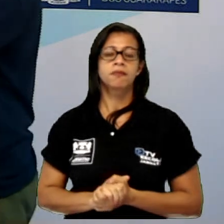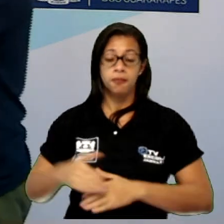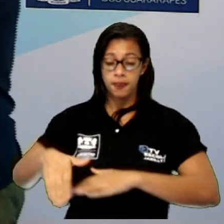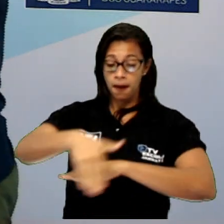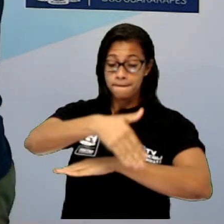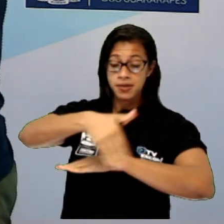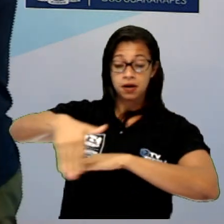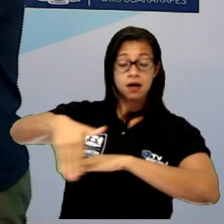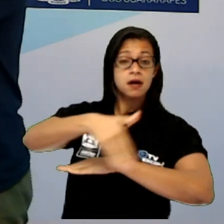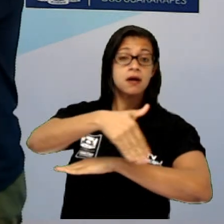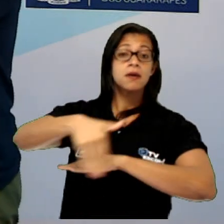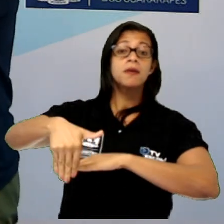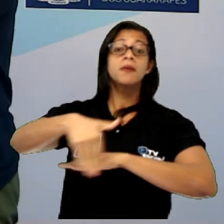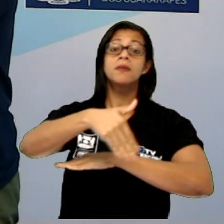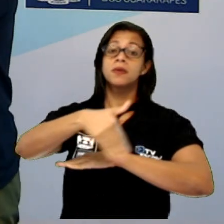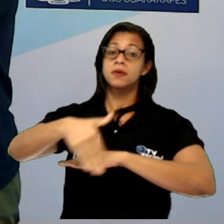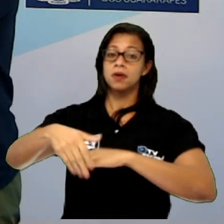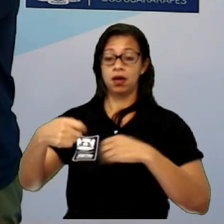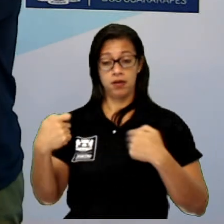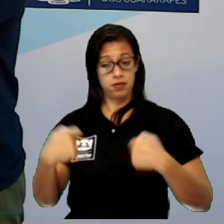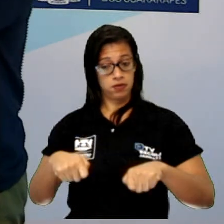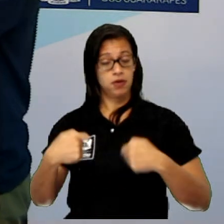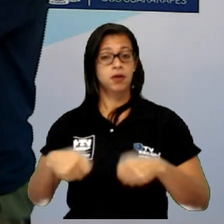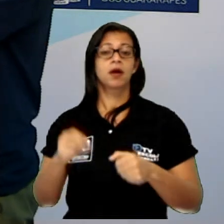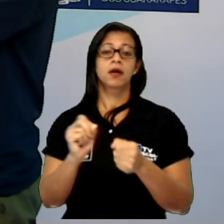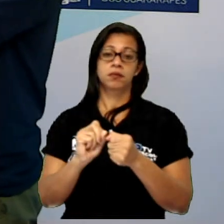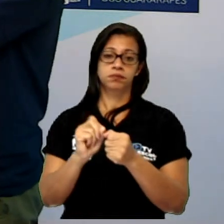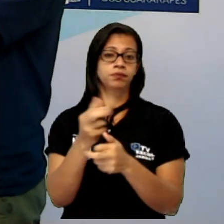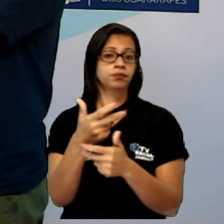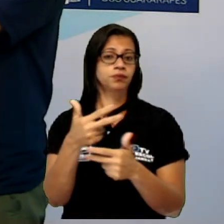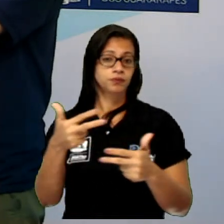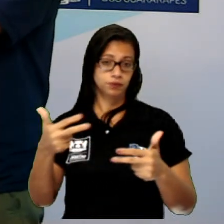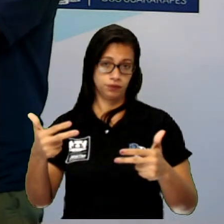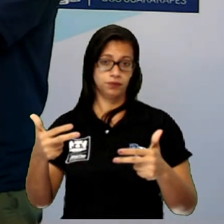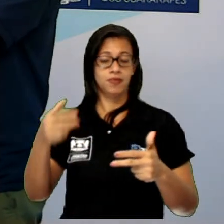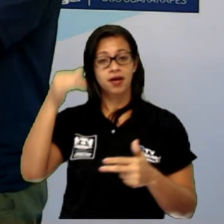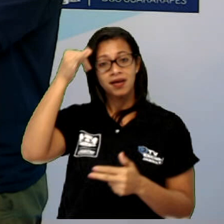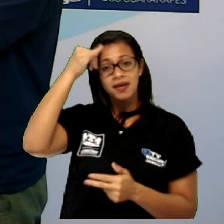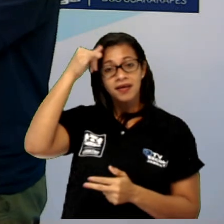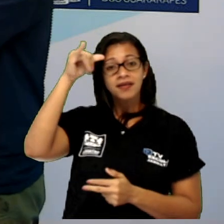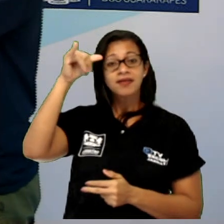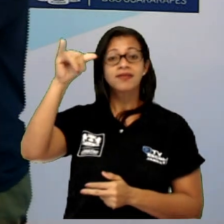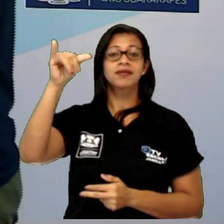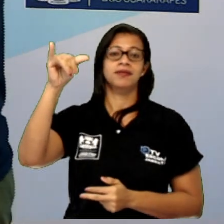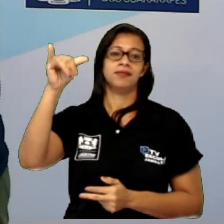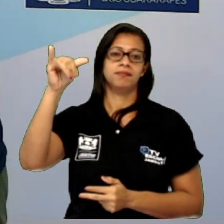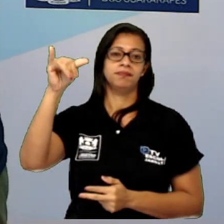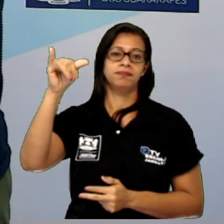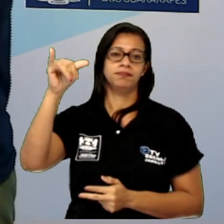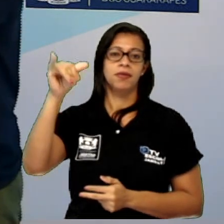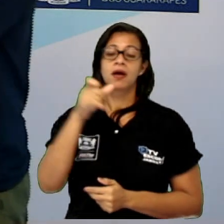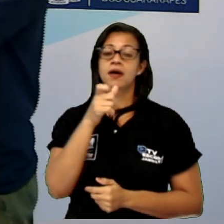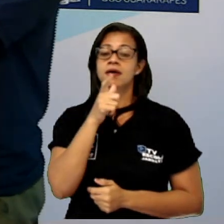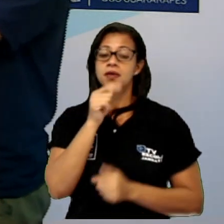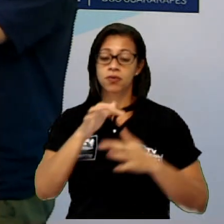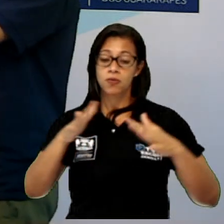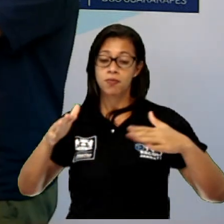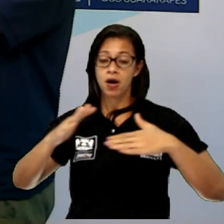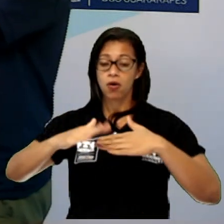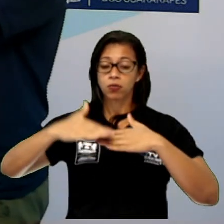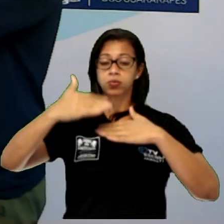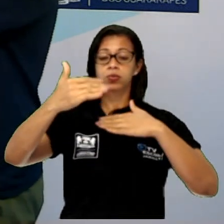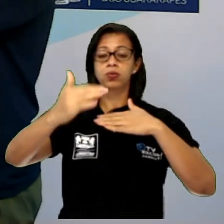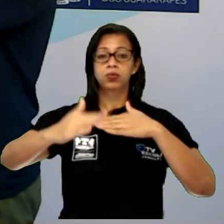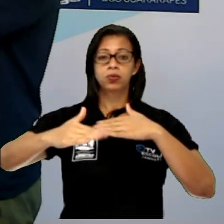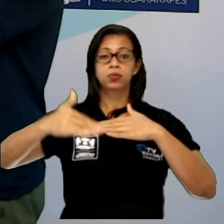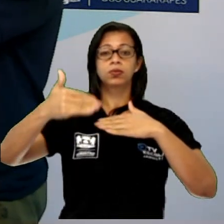conter esse avanço do mar, não é? Isso é considerado uma transformação, né? Mas que o homem,